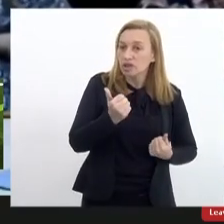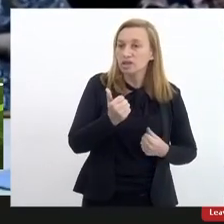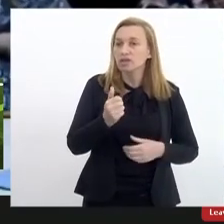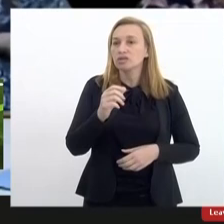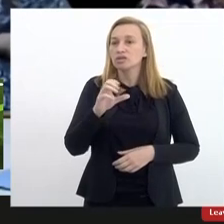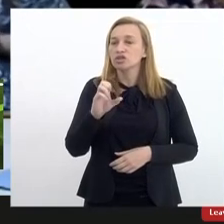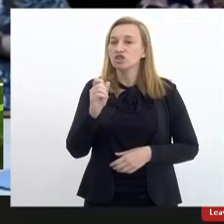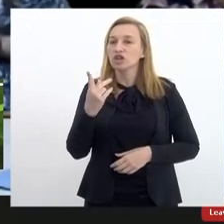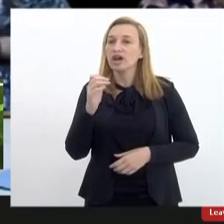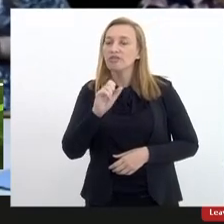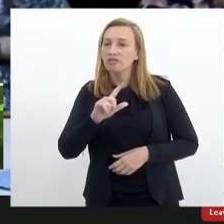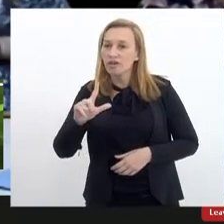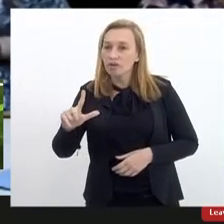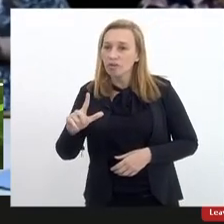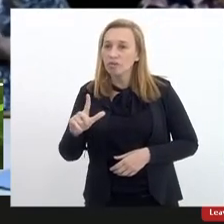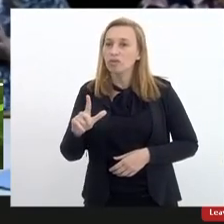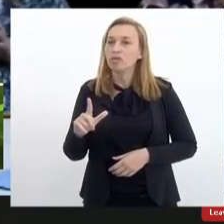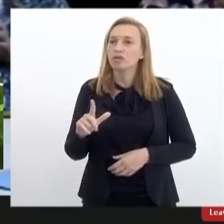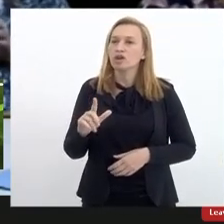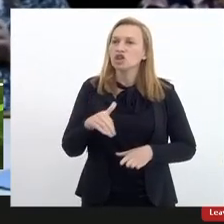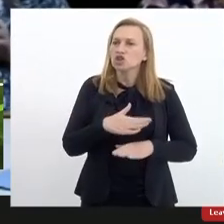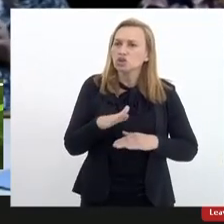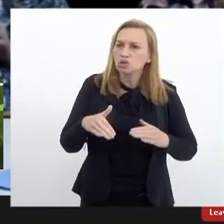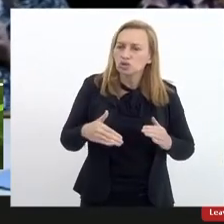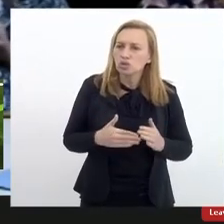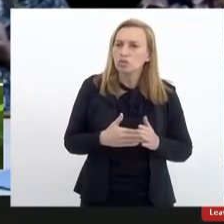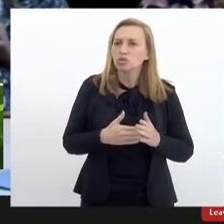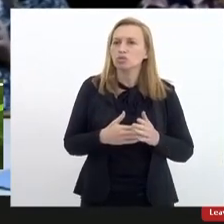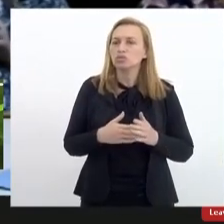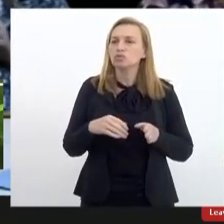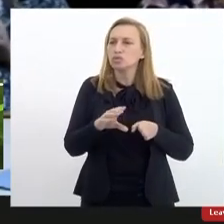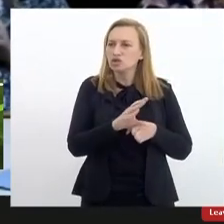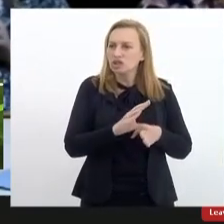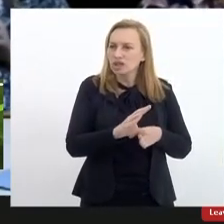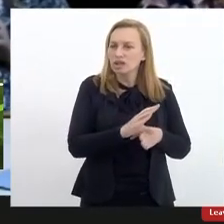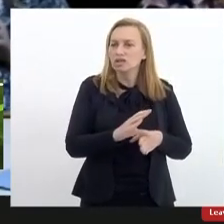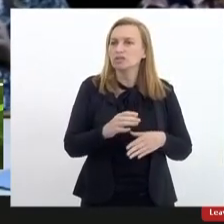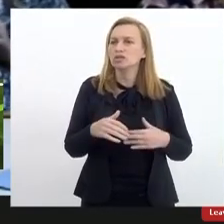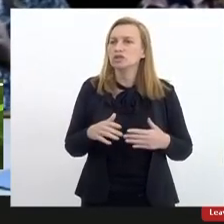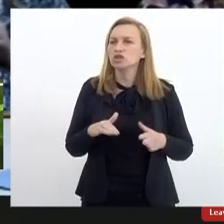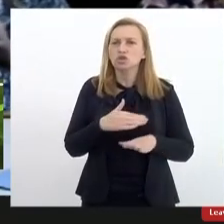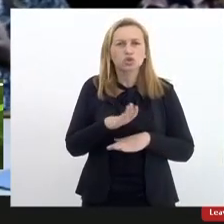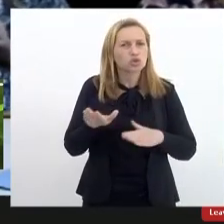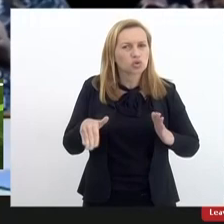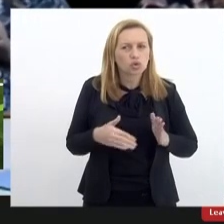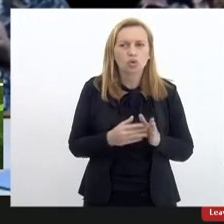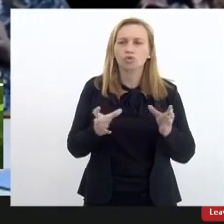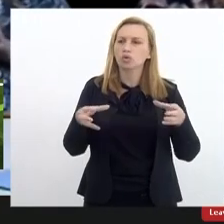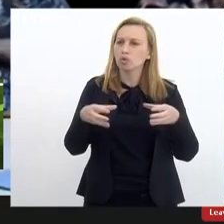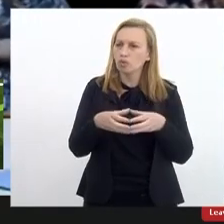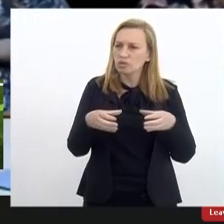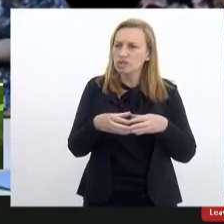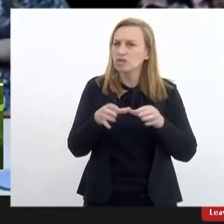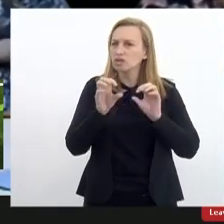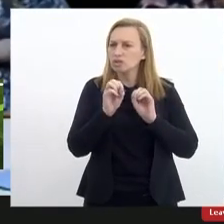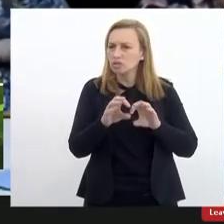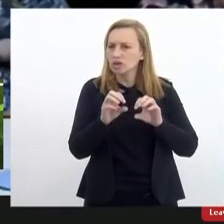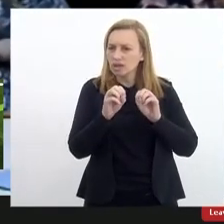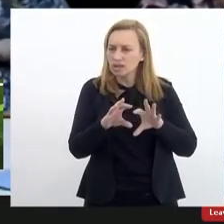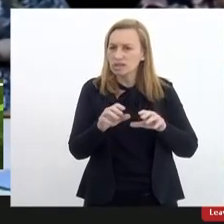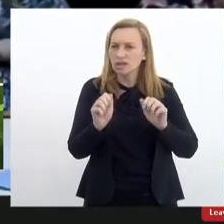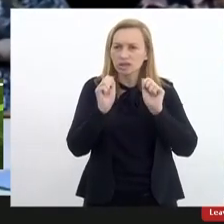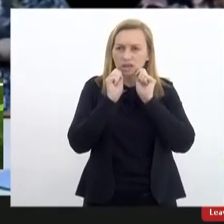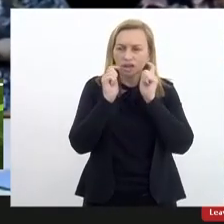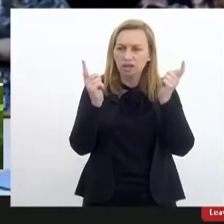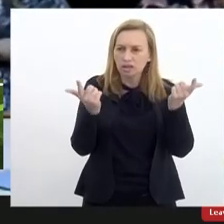Charbel de todos os conselheiros enfim de toda a comissão de educação da Assembleia